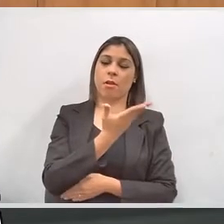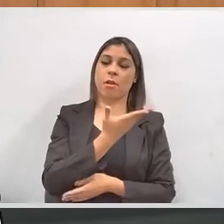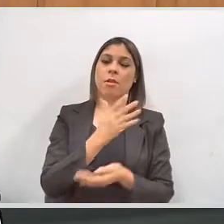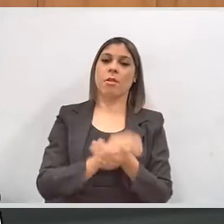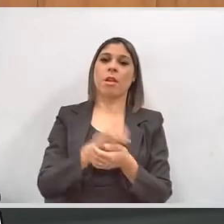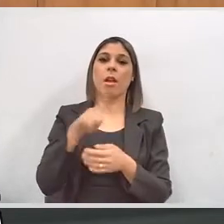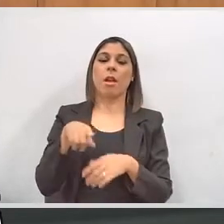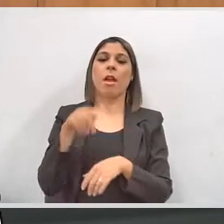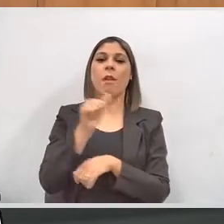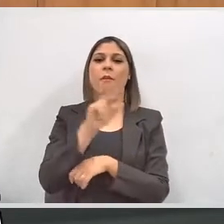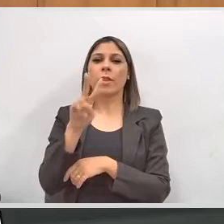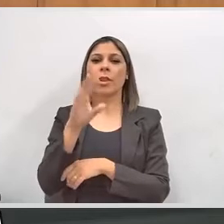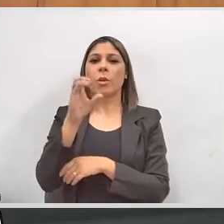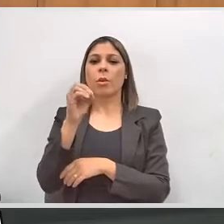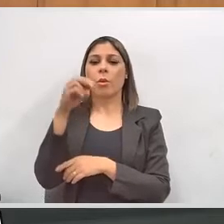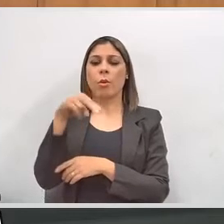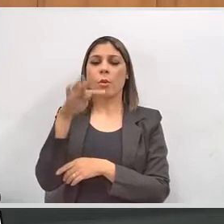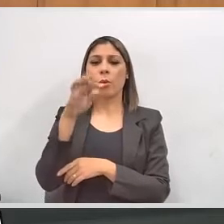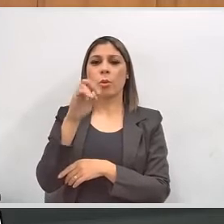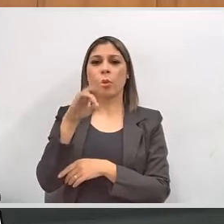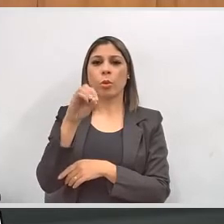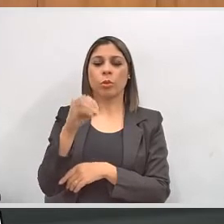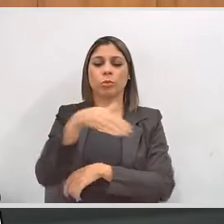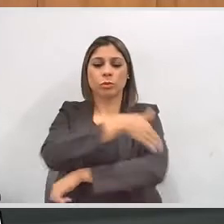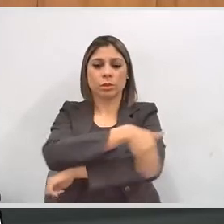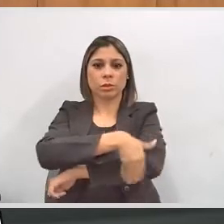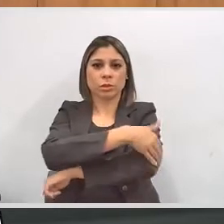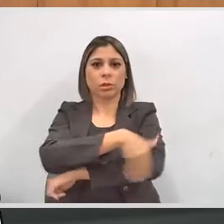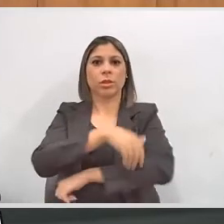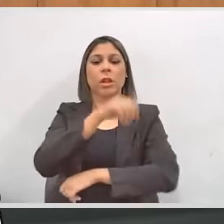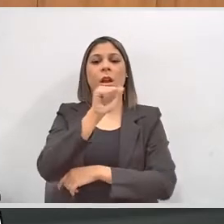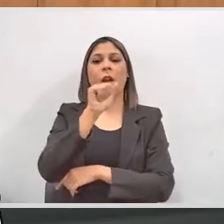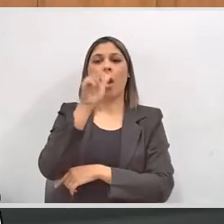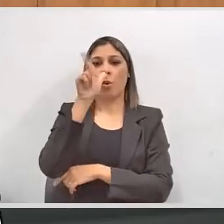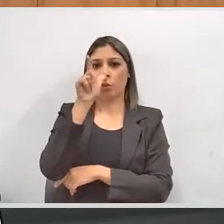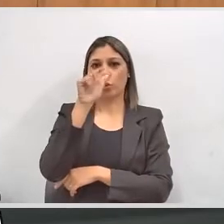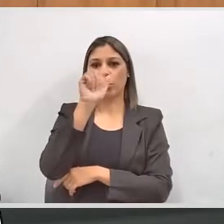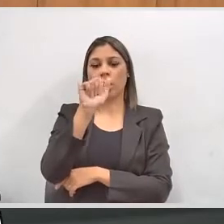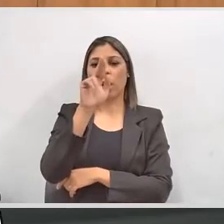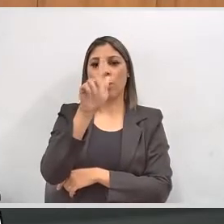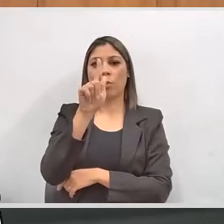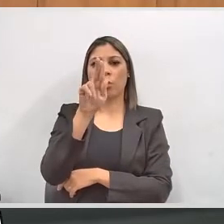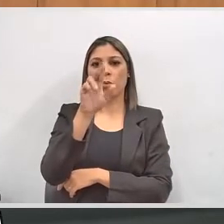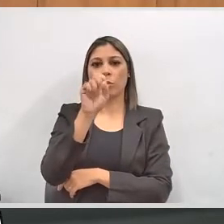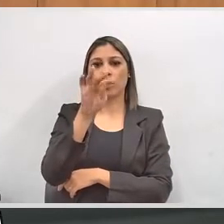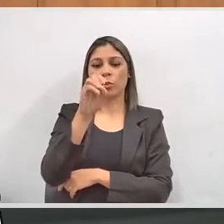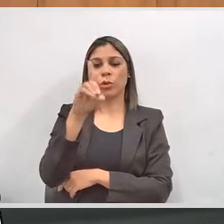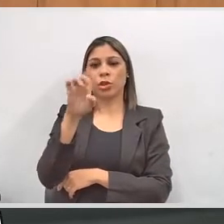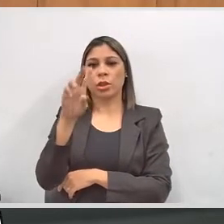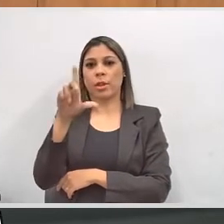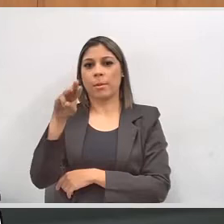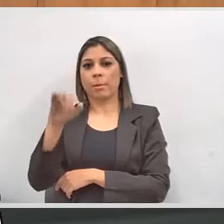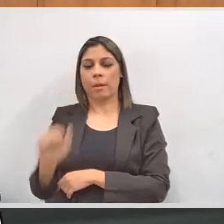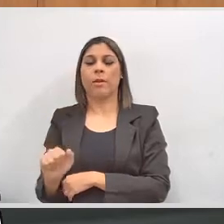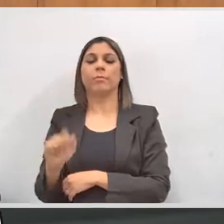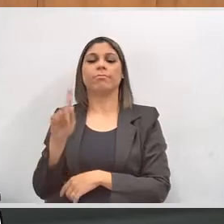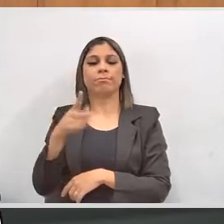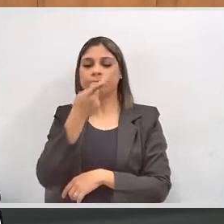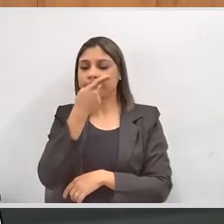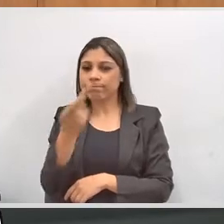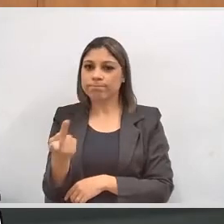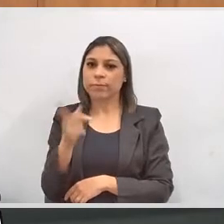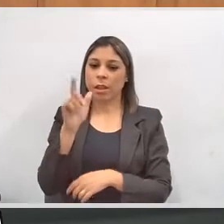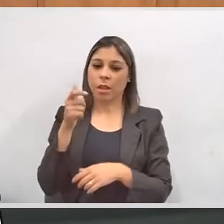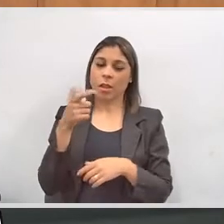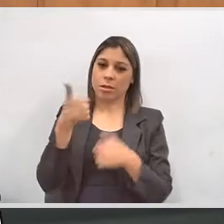lá no São Rafael. É ali na contorno com Augusto de Lima, bem na esquina. Nós vamos estar lá às 10 da manhã. Nós vamos